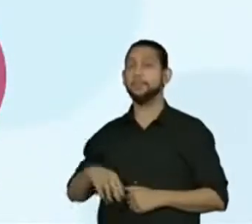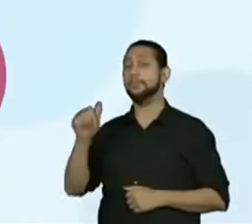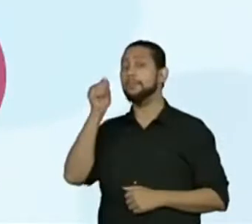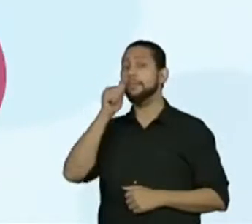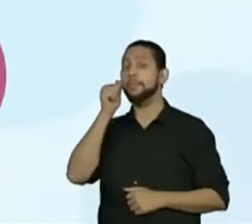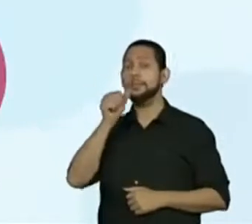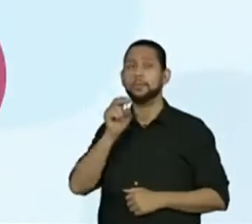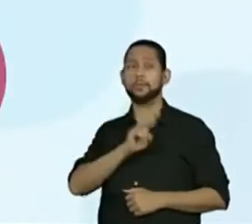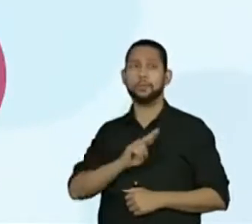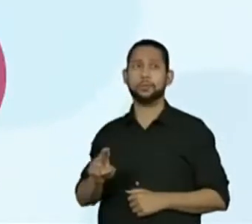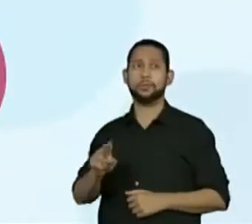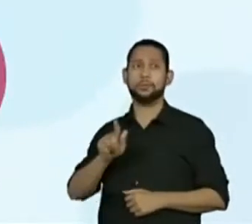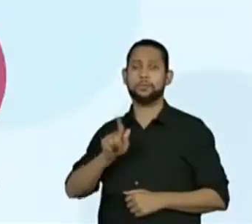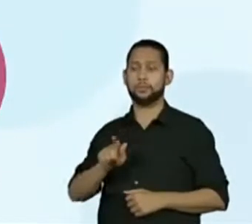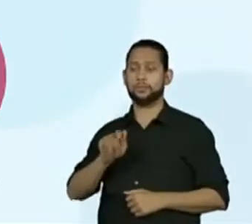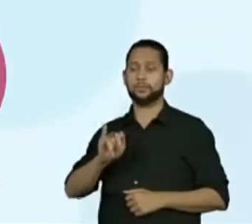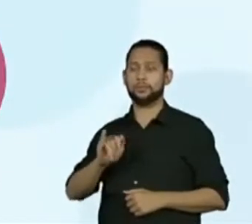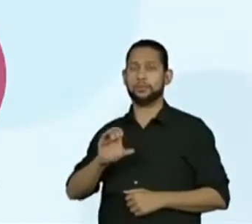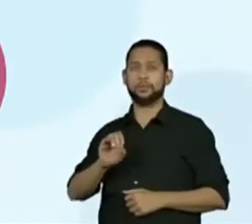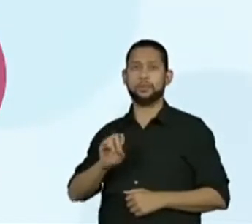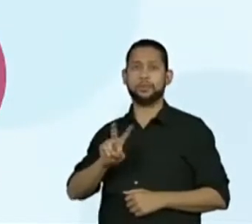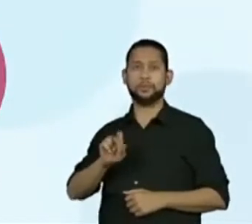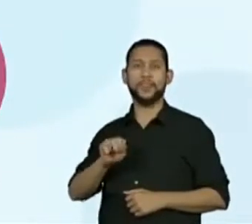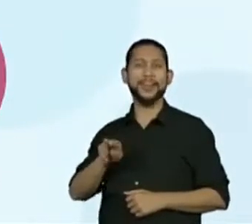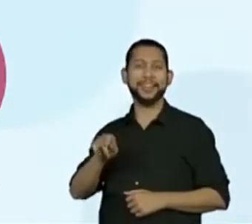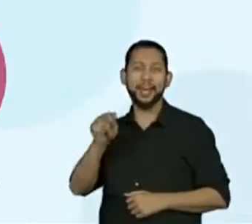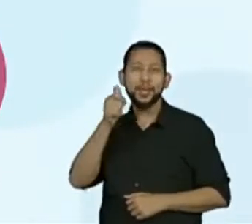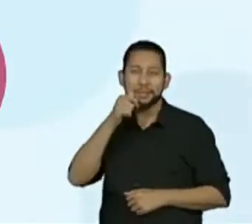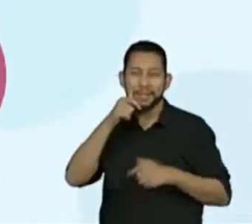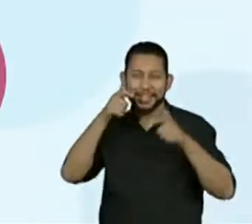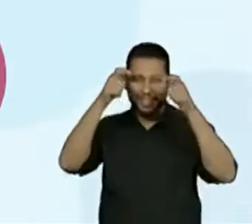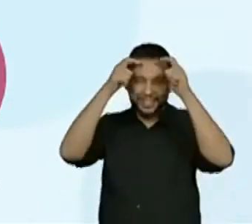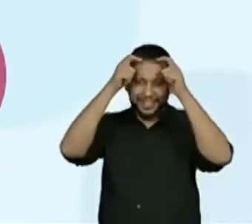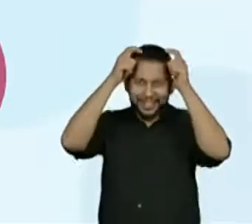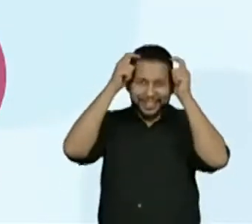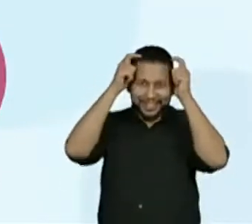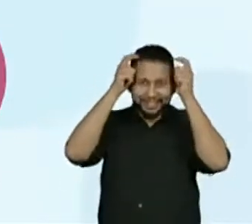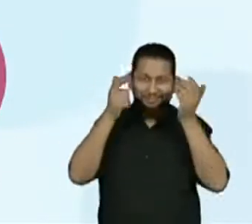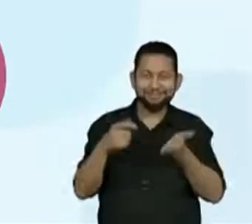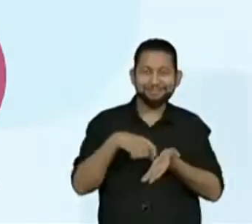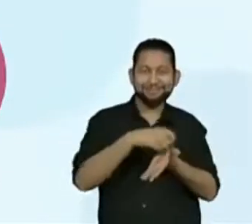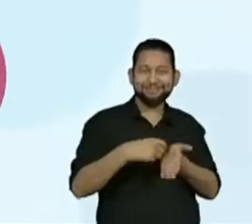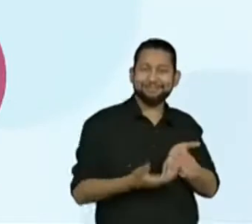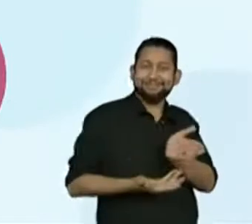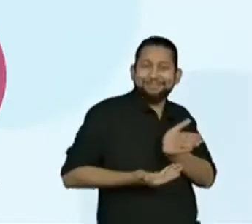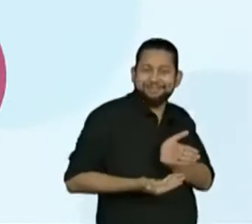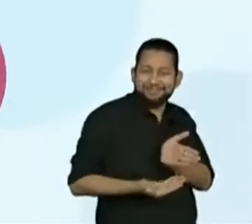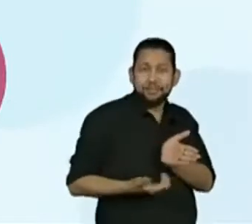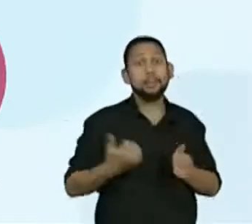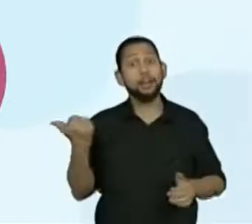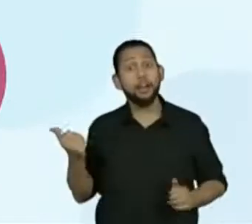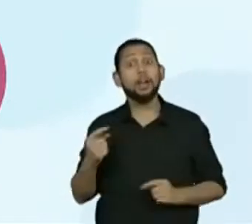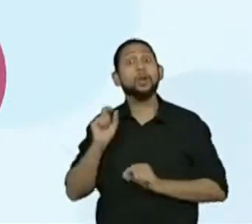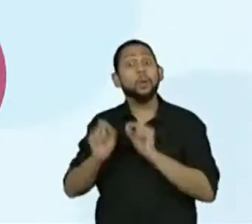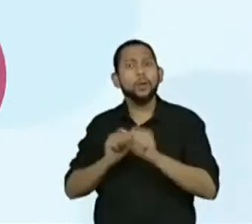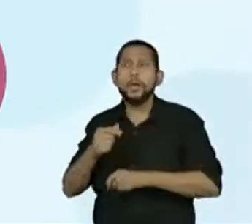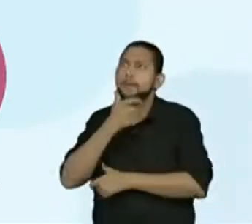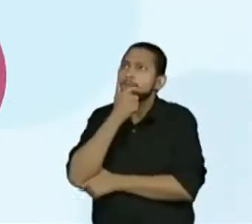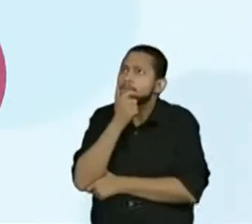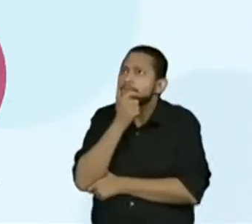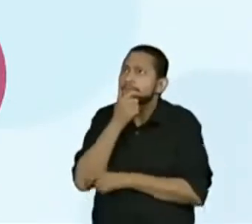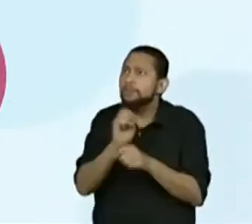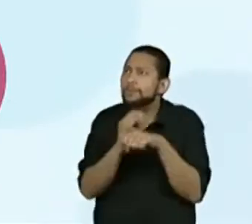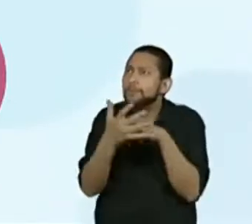A Giovana, que é essa mocinha aí, aproveitou o isolamento social para começar o negócio dos seus